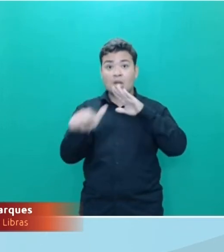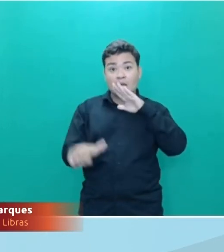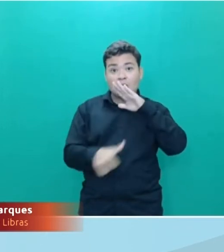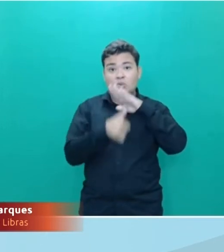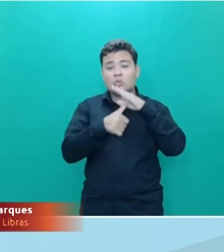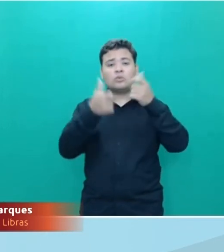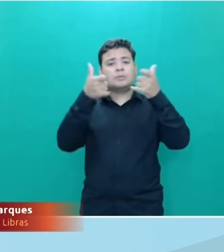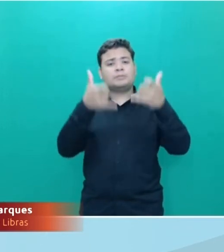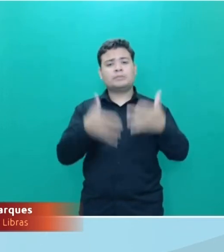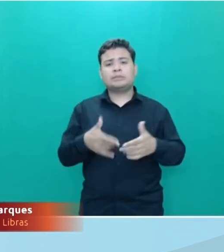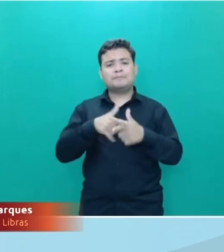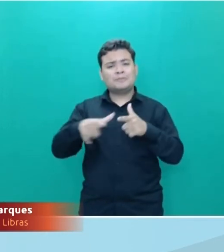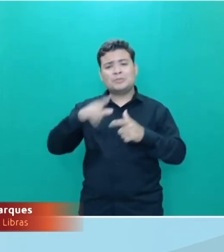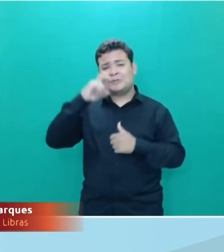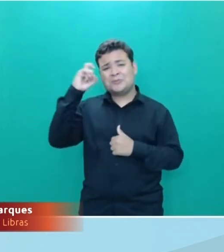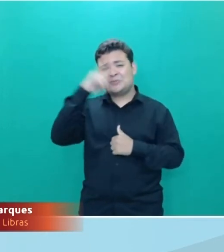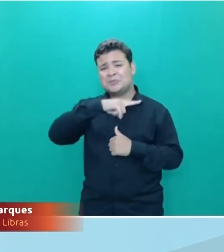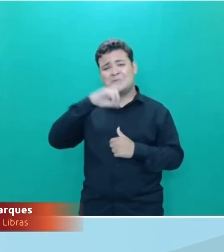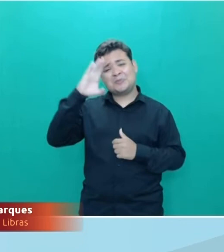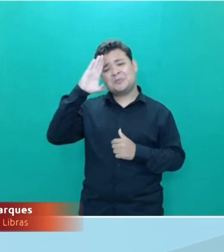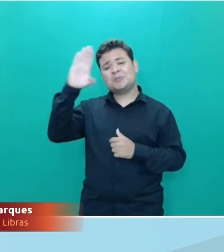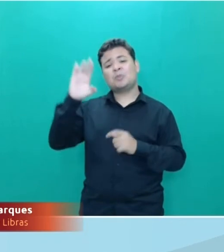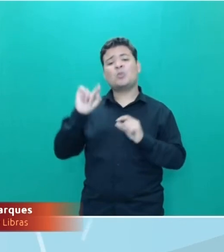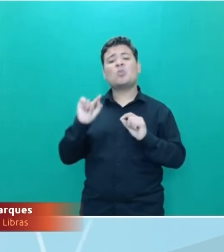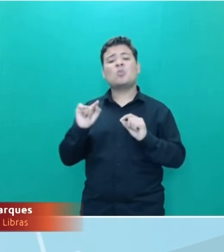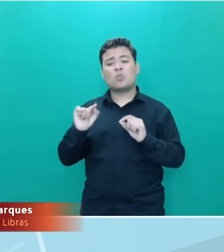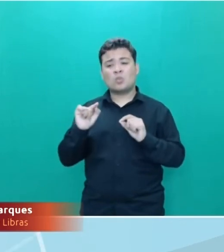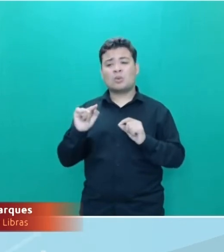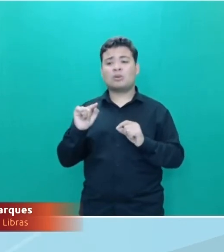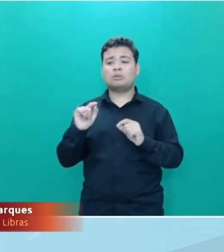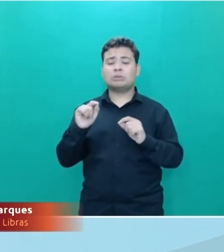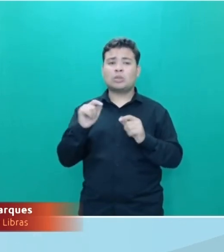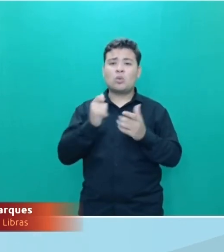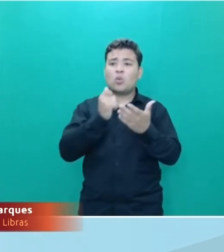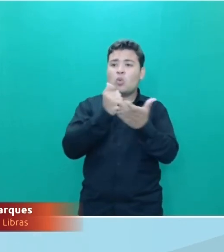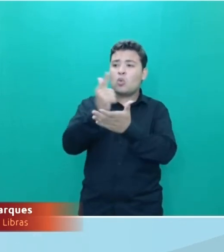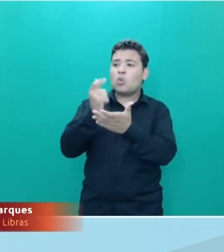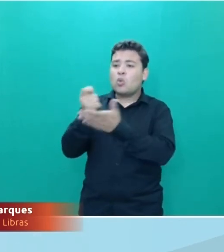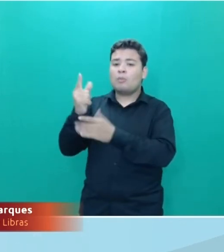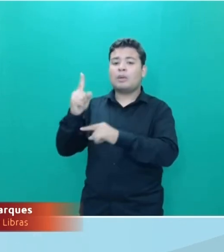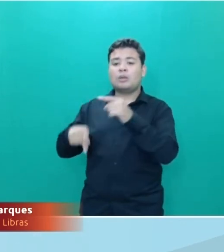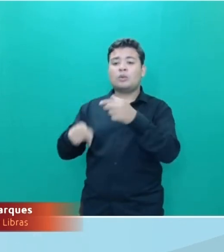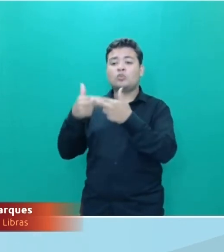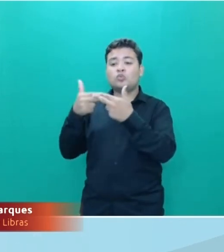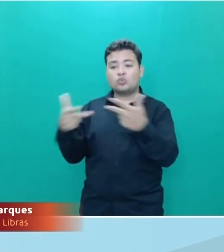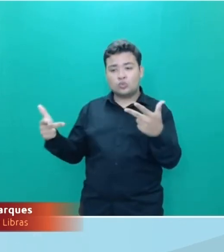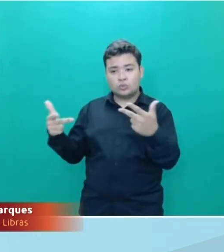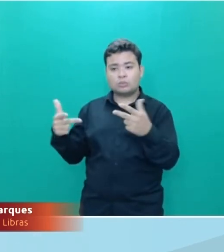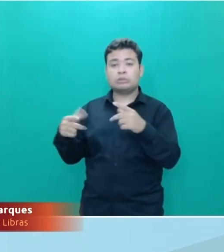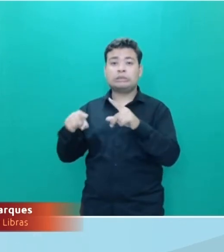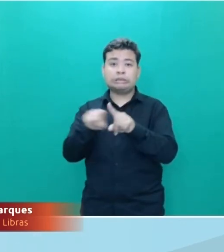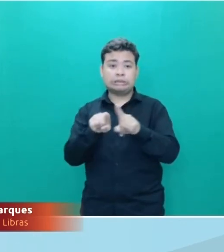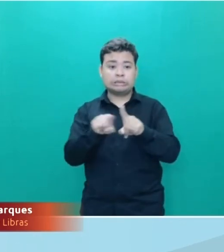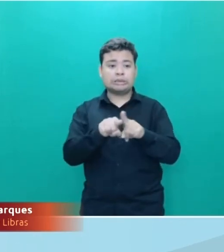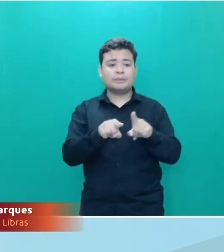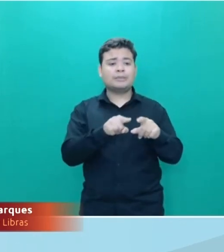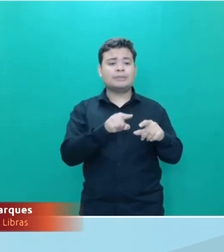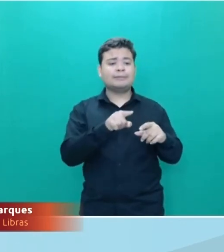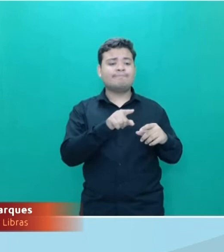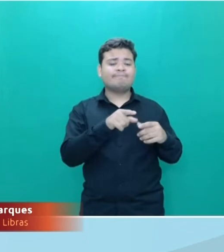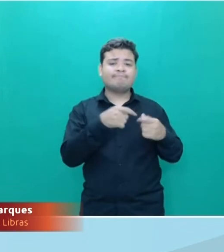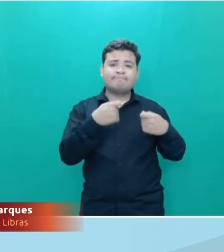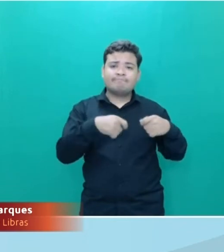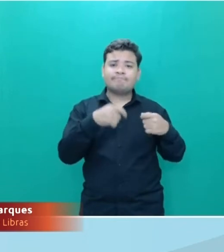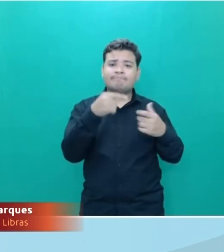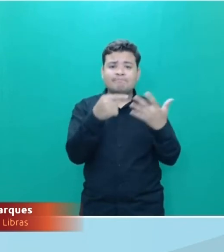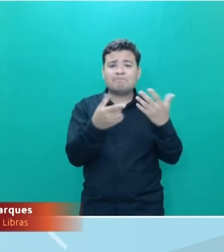dificuldade é comprar suprimentos e também atender as necessidades básicas das